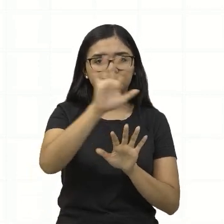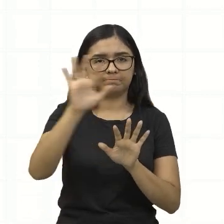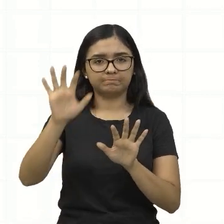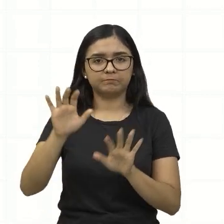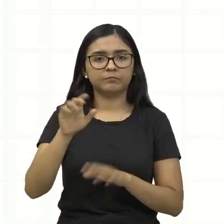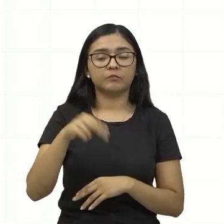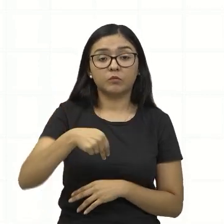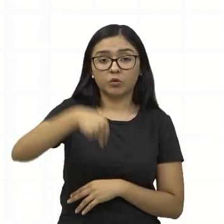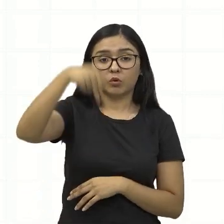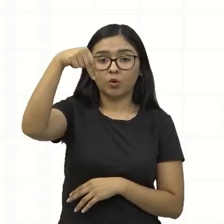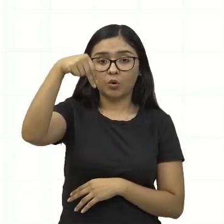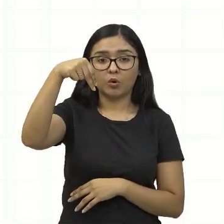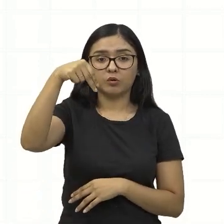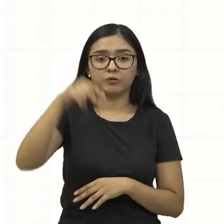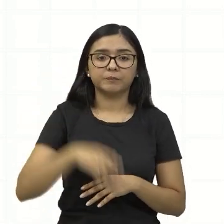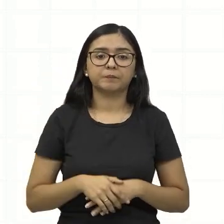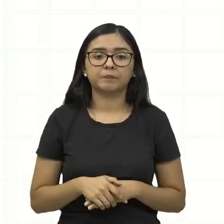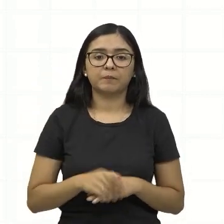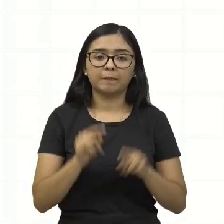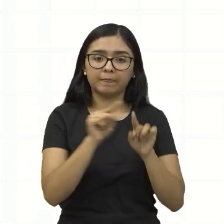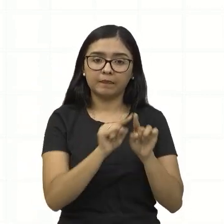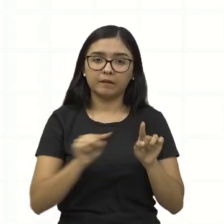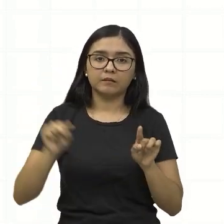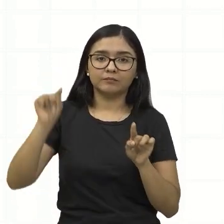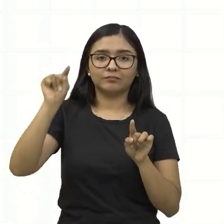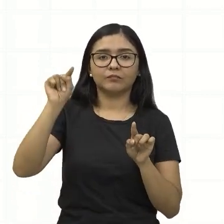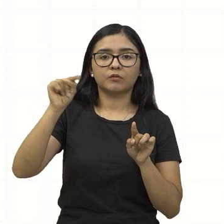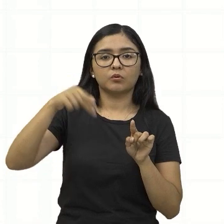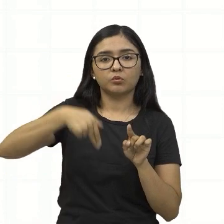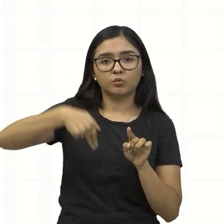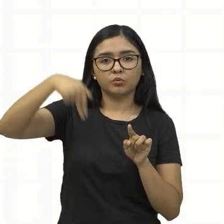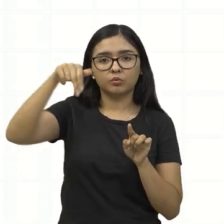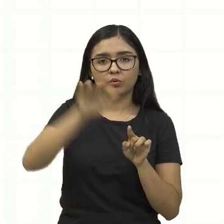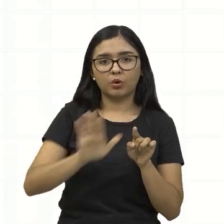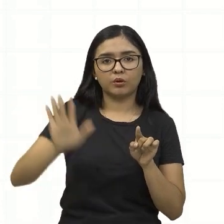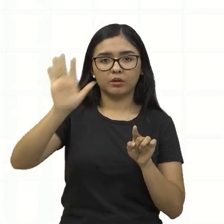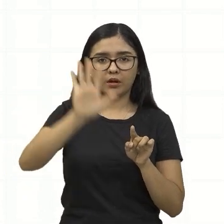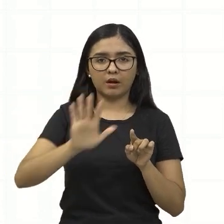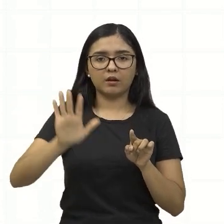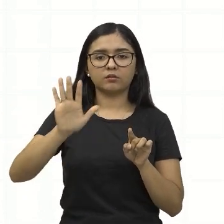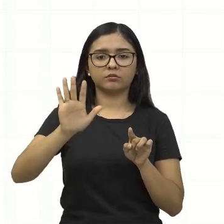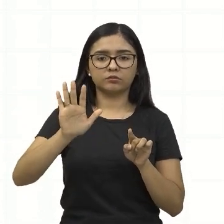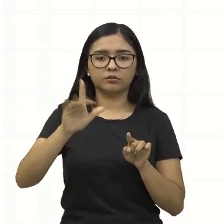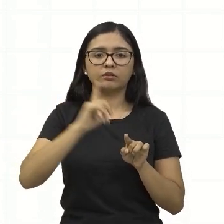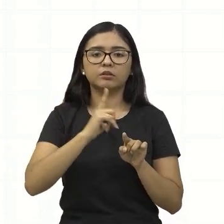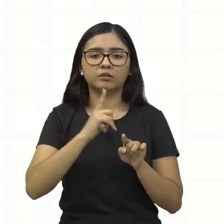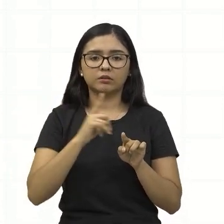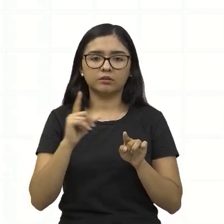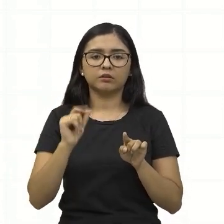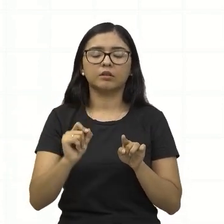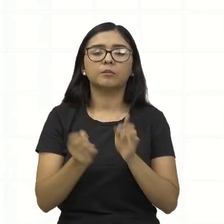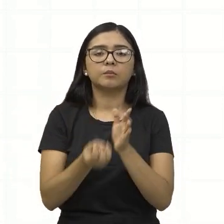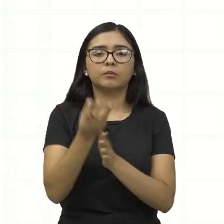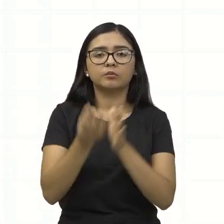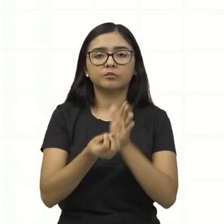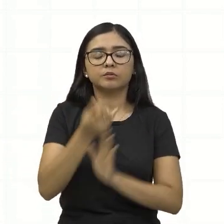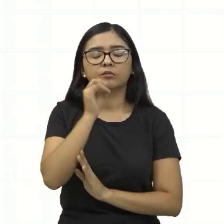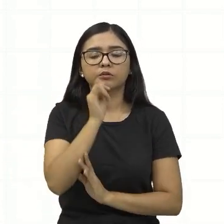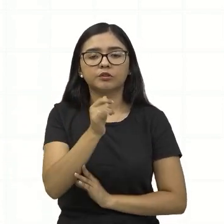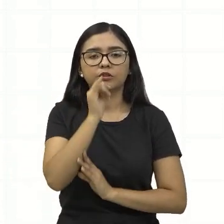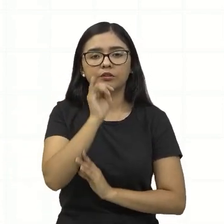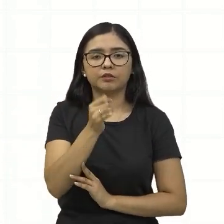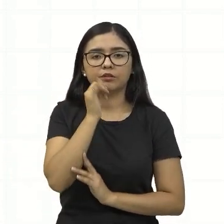Então, aqui do sul, ela vai estar interligada com o Nordeste, por exemplo, né, onde nós temos aí uma geração de energia,